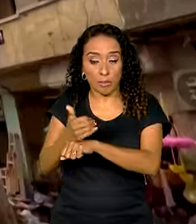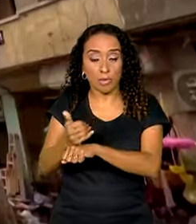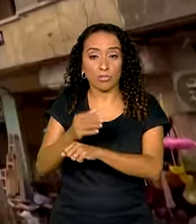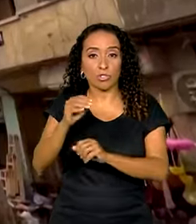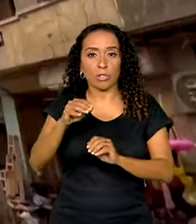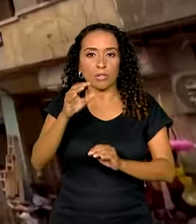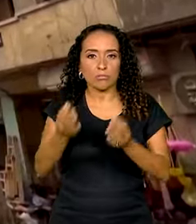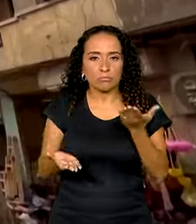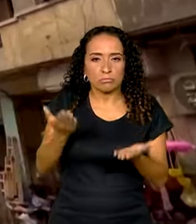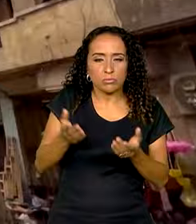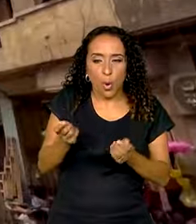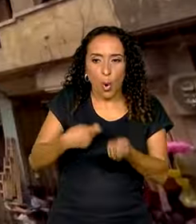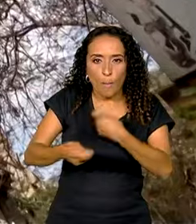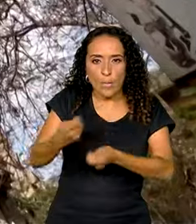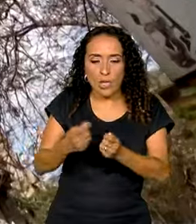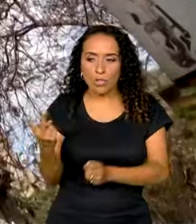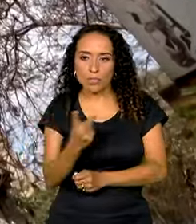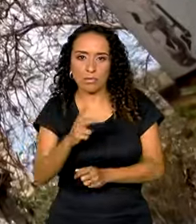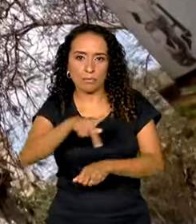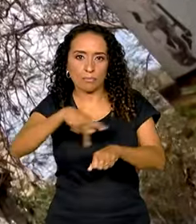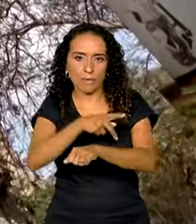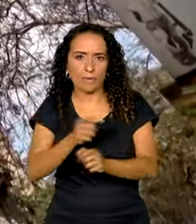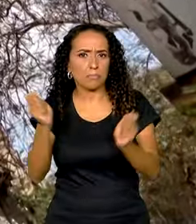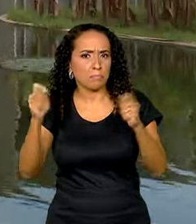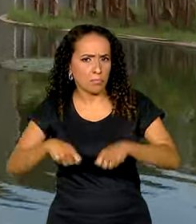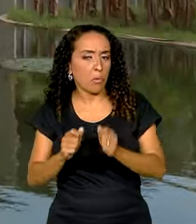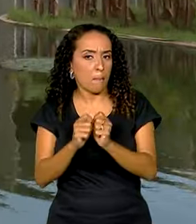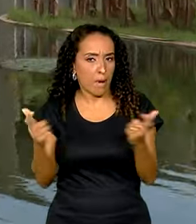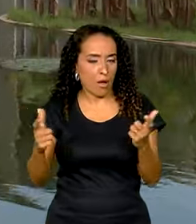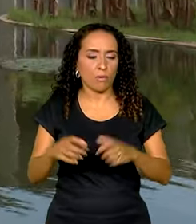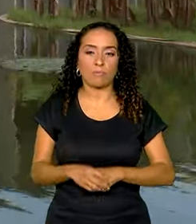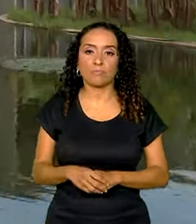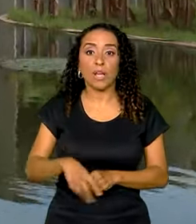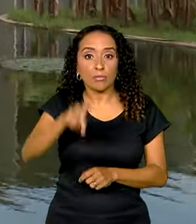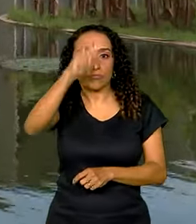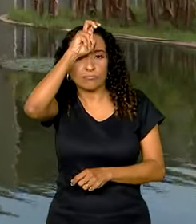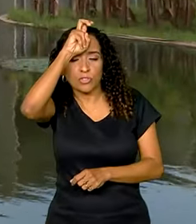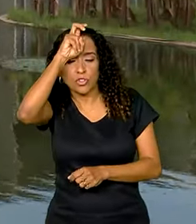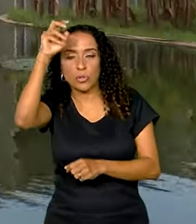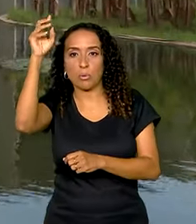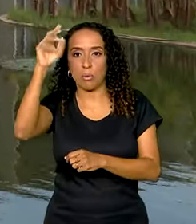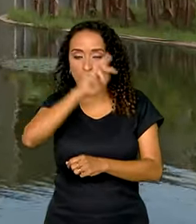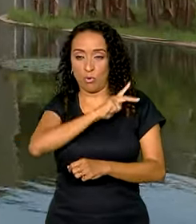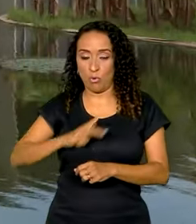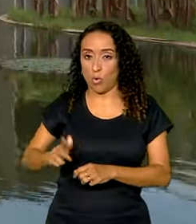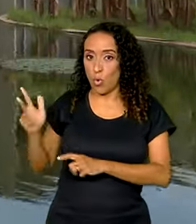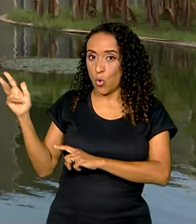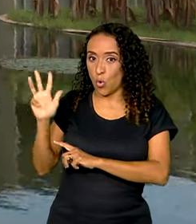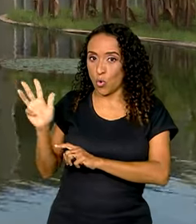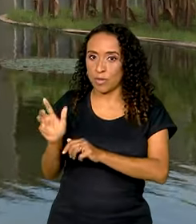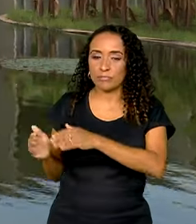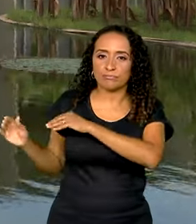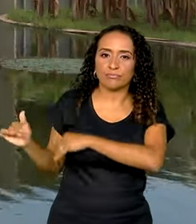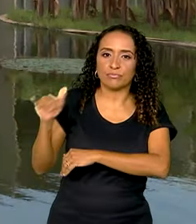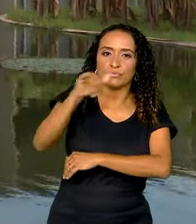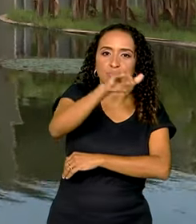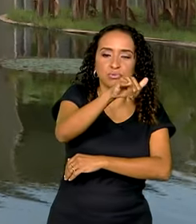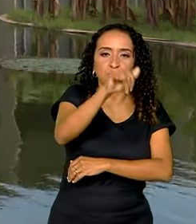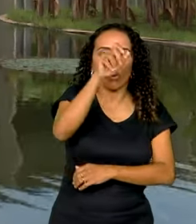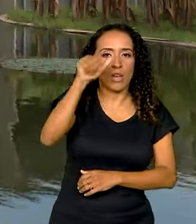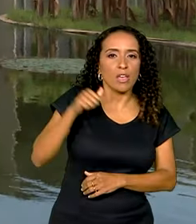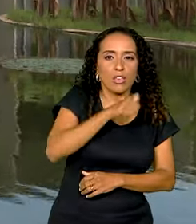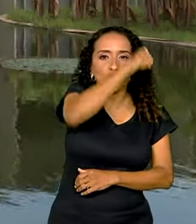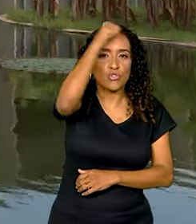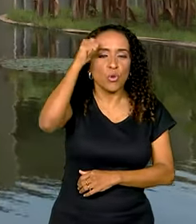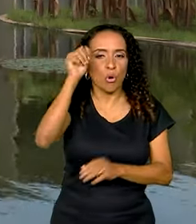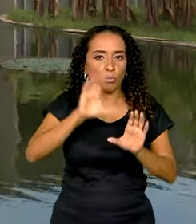balança comercial entre os dois países pode ser ainda maior. Do Egito, o presidente Lula vai para a Etiópia participar da Cúpula